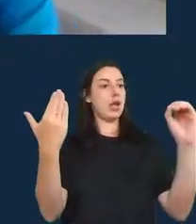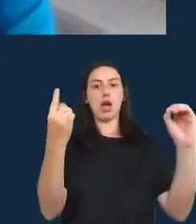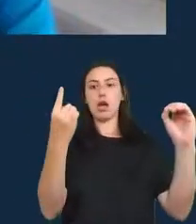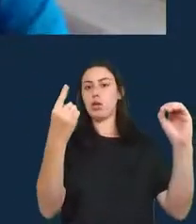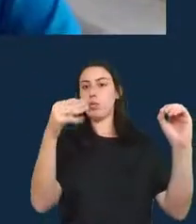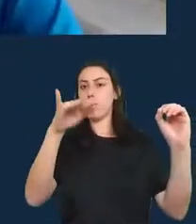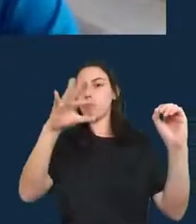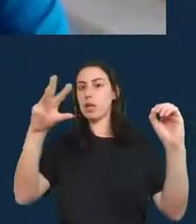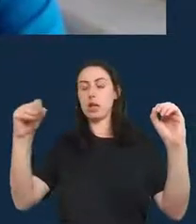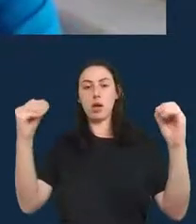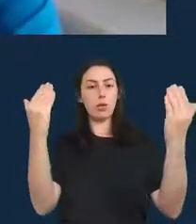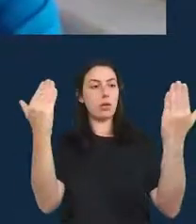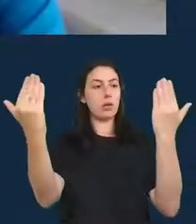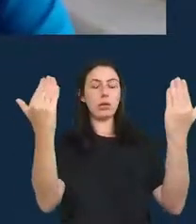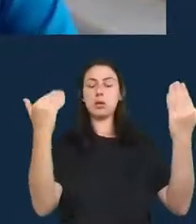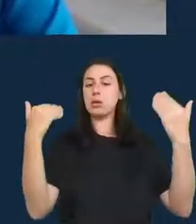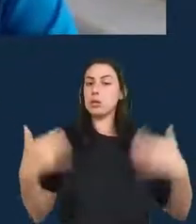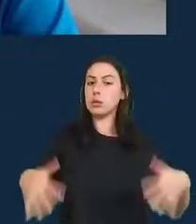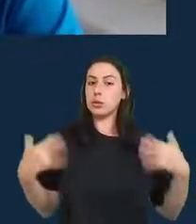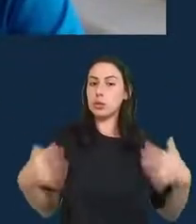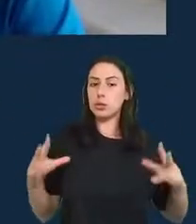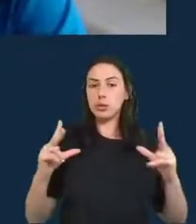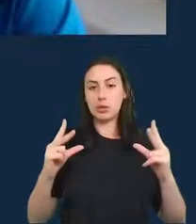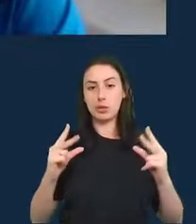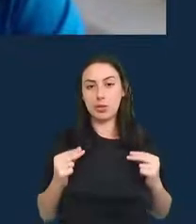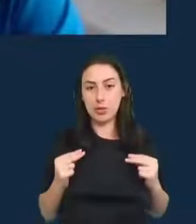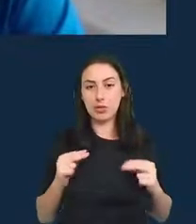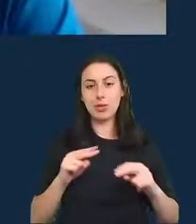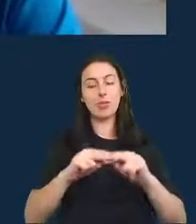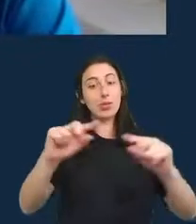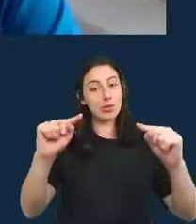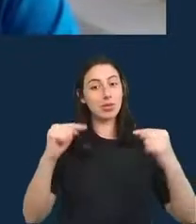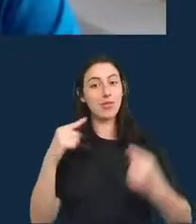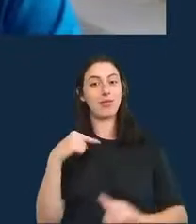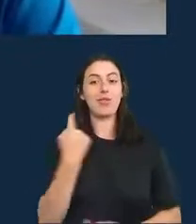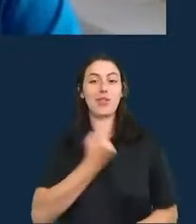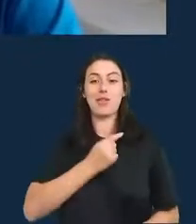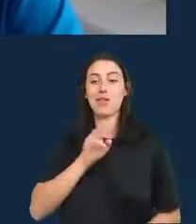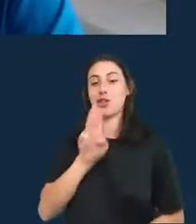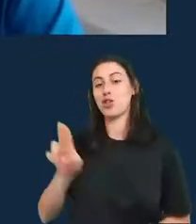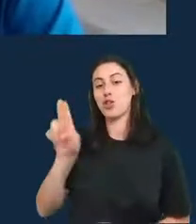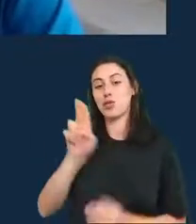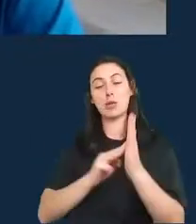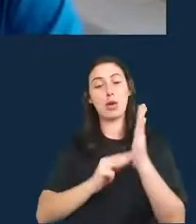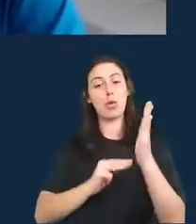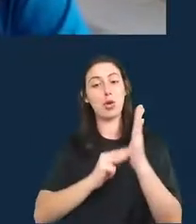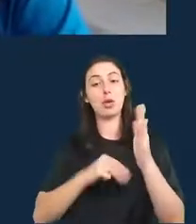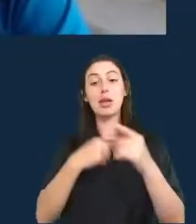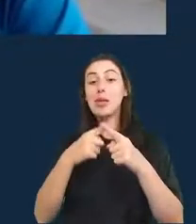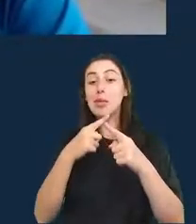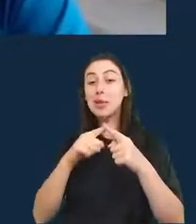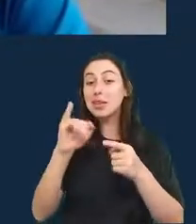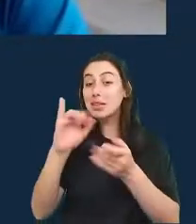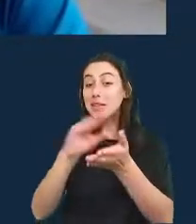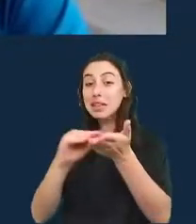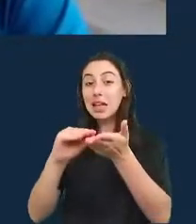bom, esse é um grande desafio, então, usar o modelo porque os dados de baixa qualidade levam a mais incerteza.